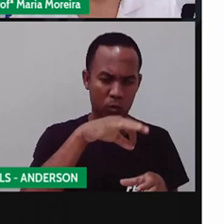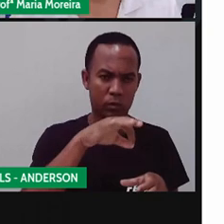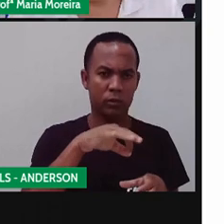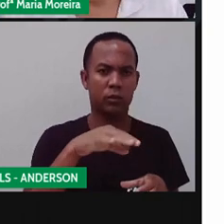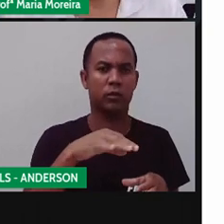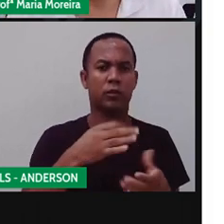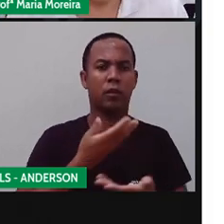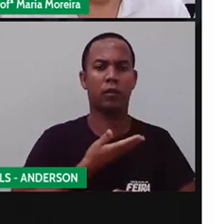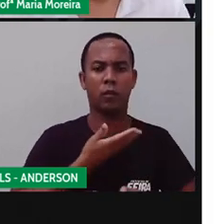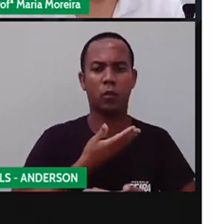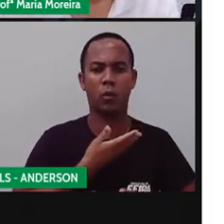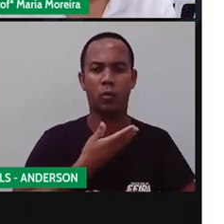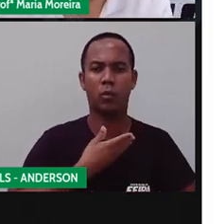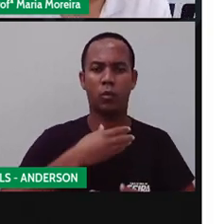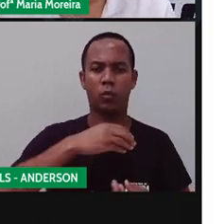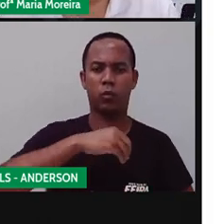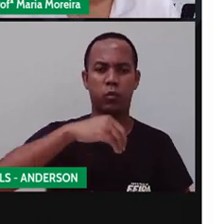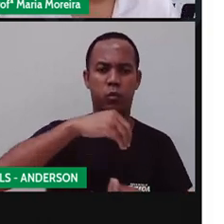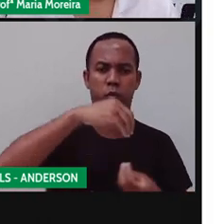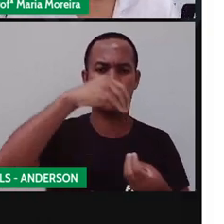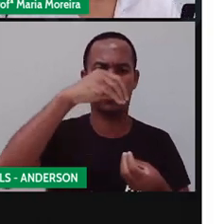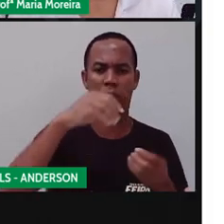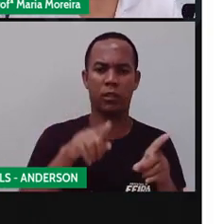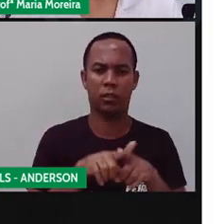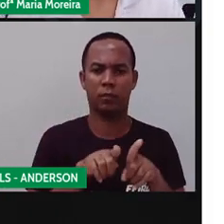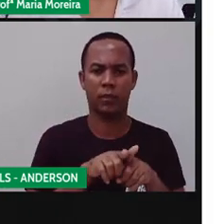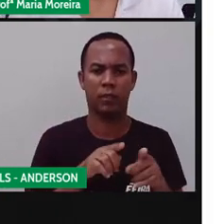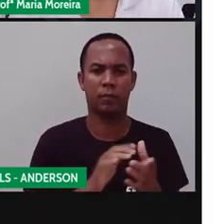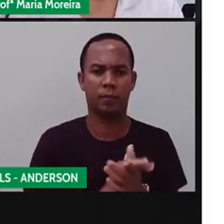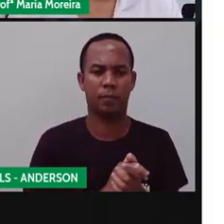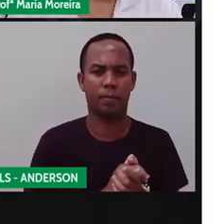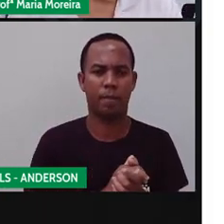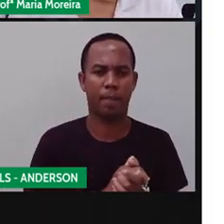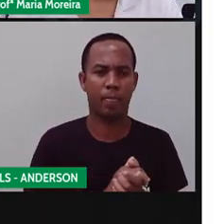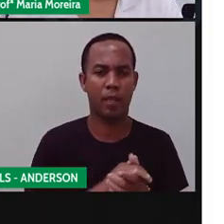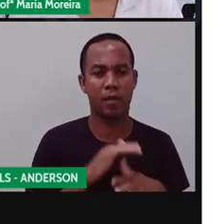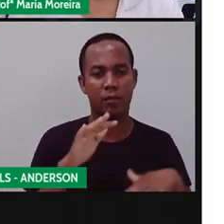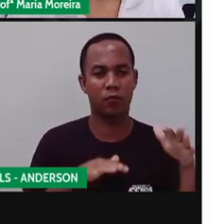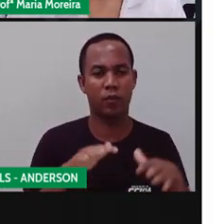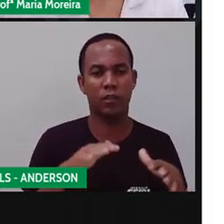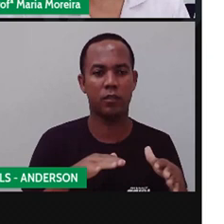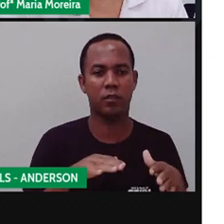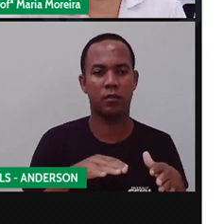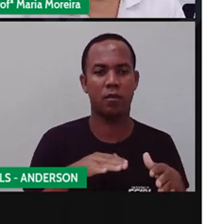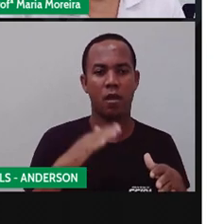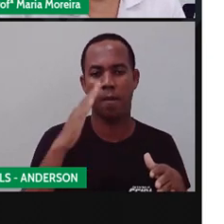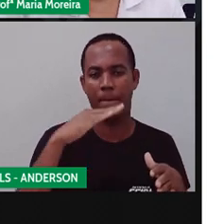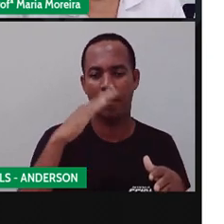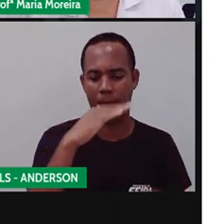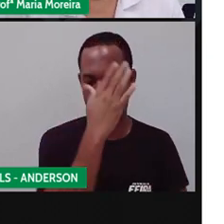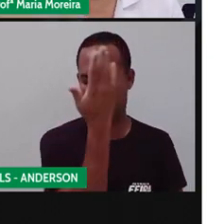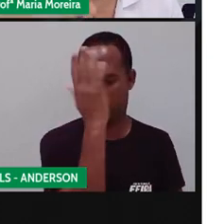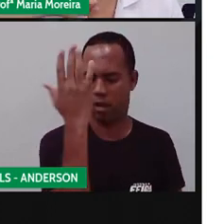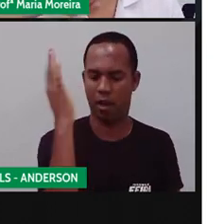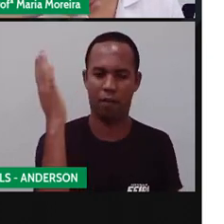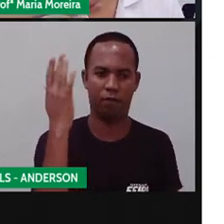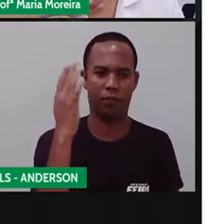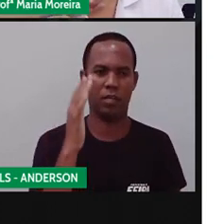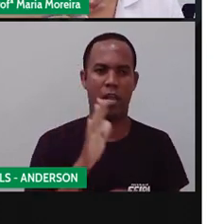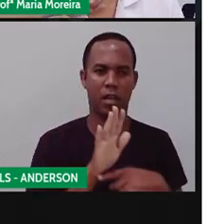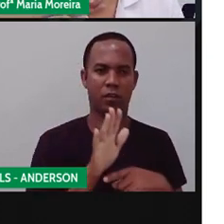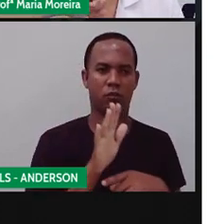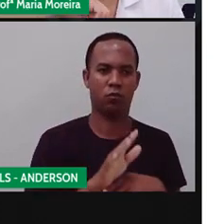questão espiritual. Ah, eu vou ter um pé de pimenta aqui na minha casa, é pra afastar o olhado. Ah, espada de